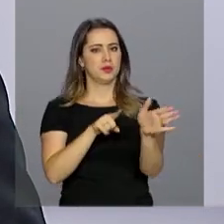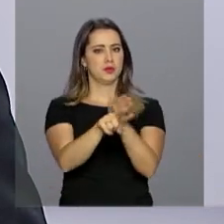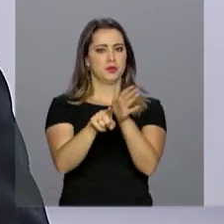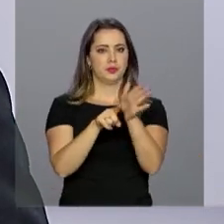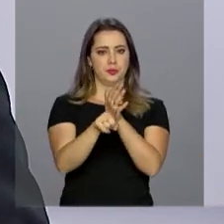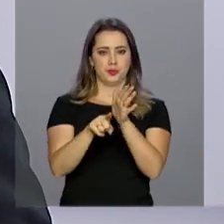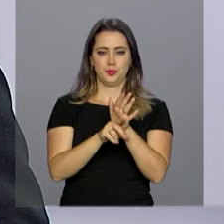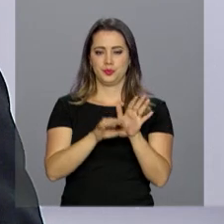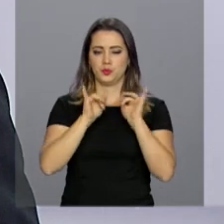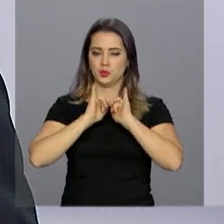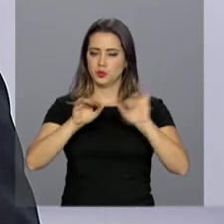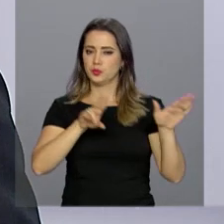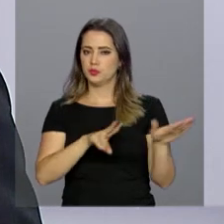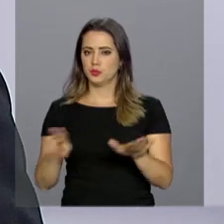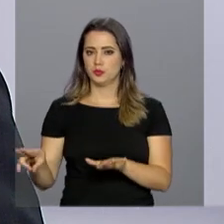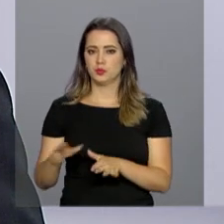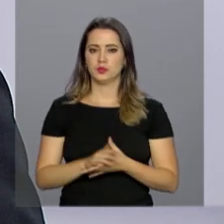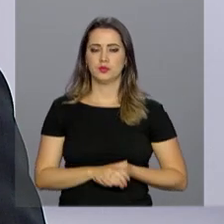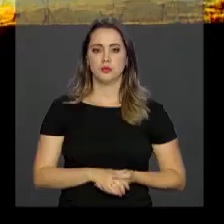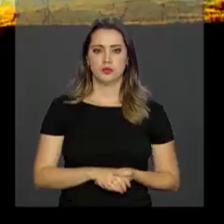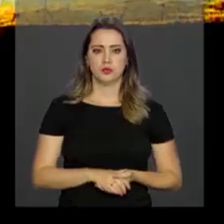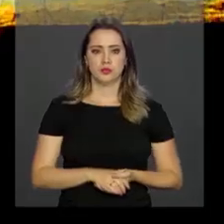levantamento divulgado nesta semana.